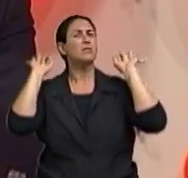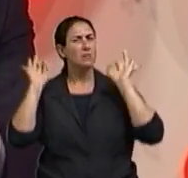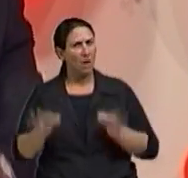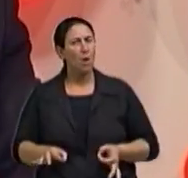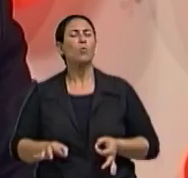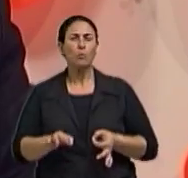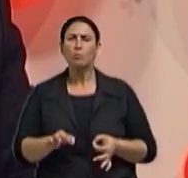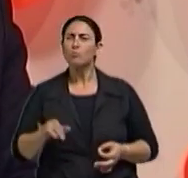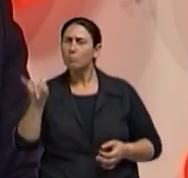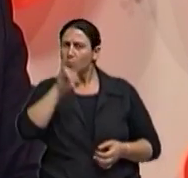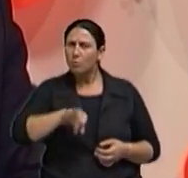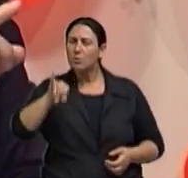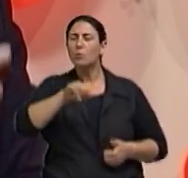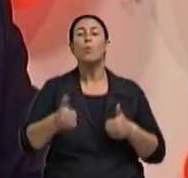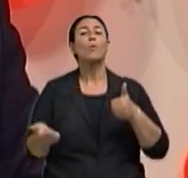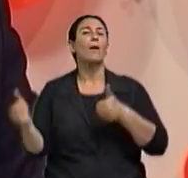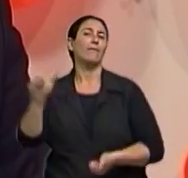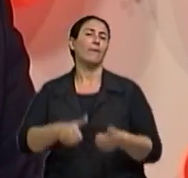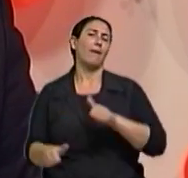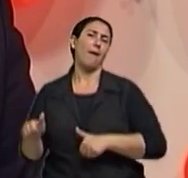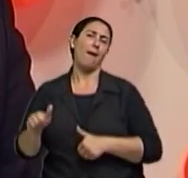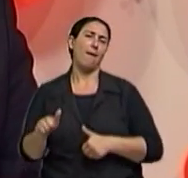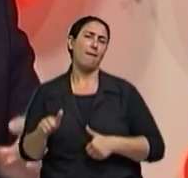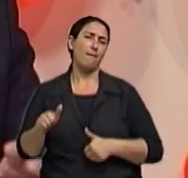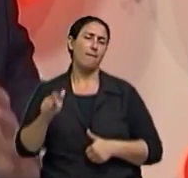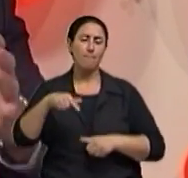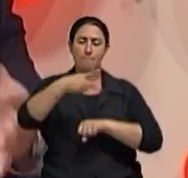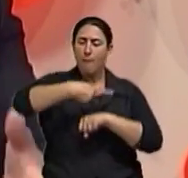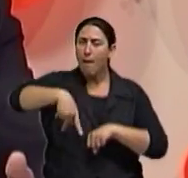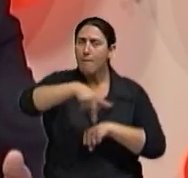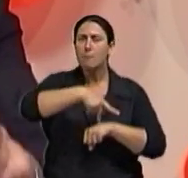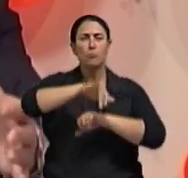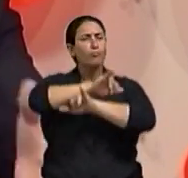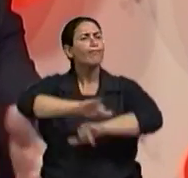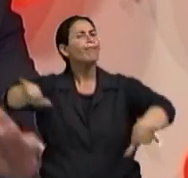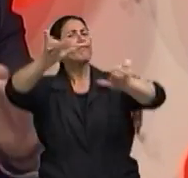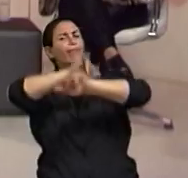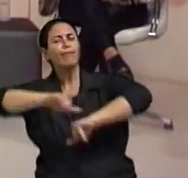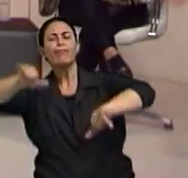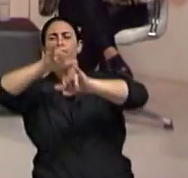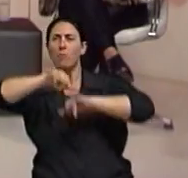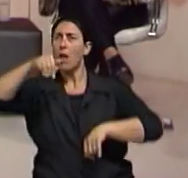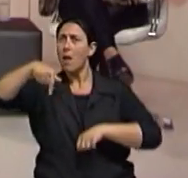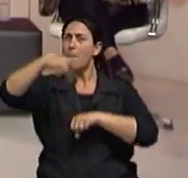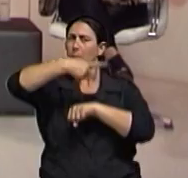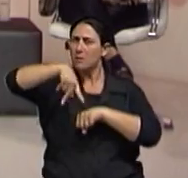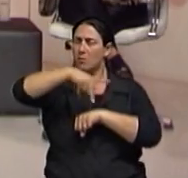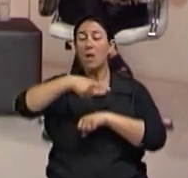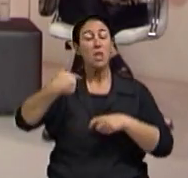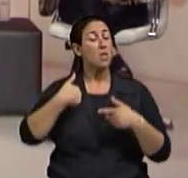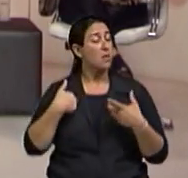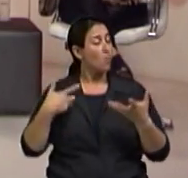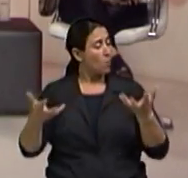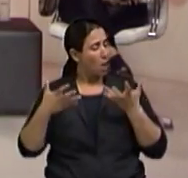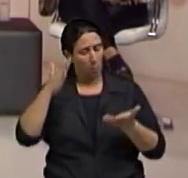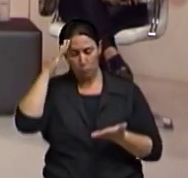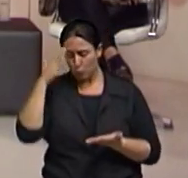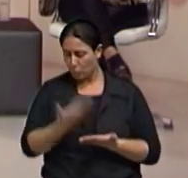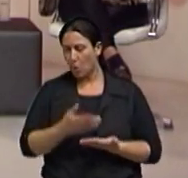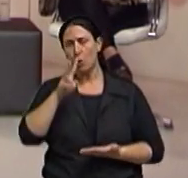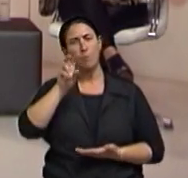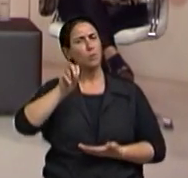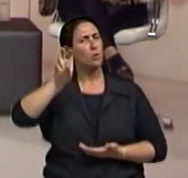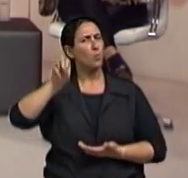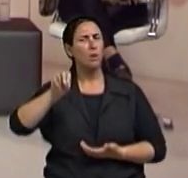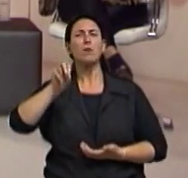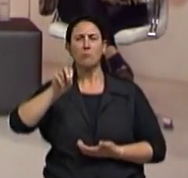qualificar ser como países desenvolvidos. E aí, talvez seja diferente. 2050, eu quero crer cenários completamente